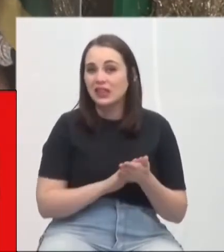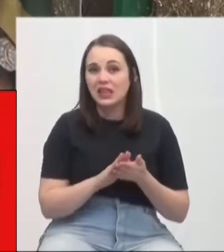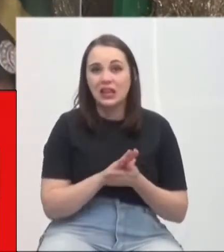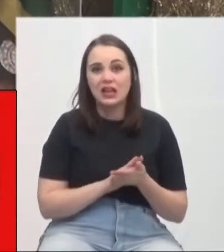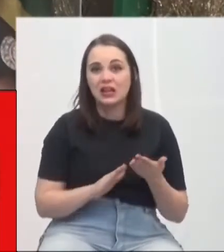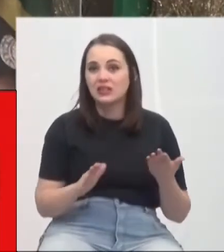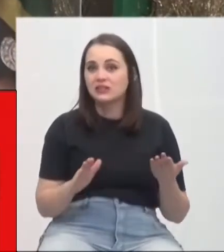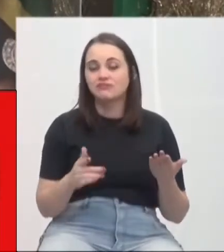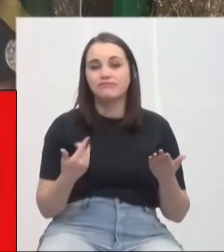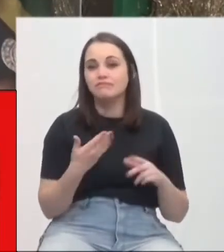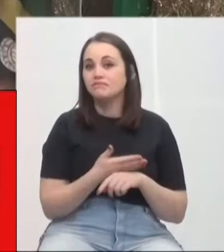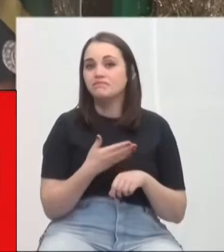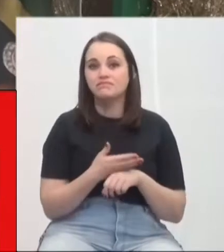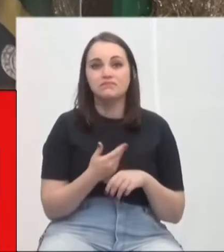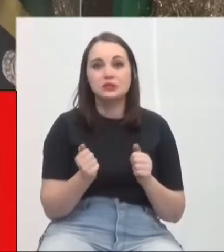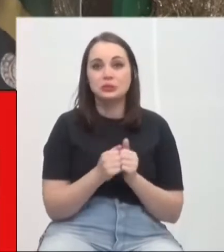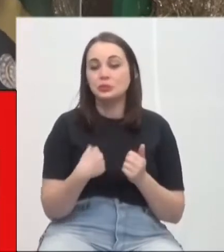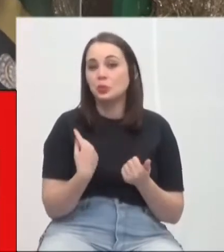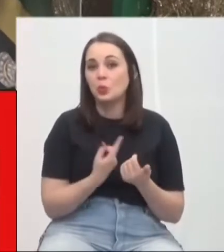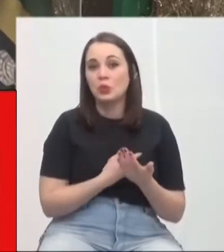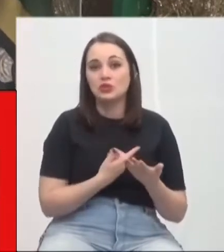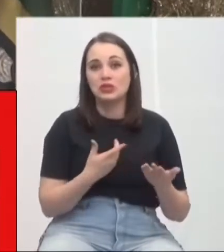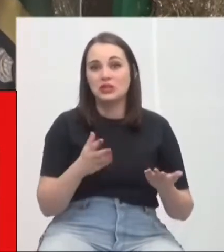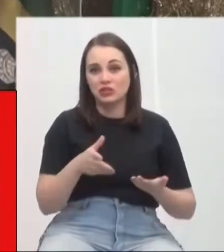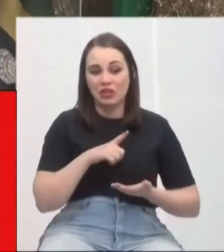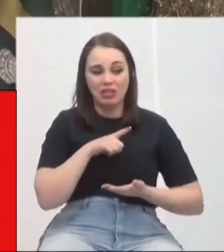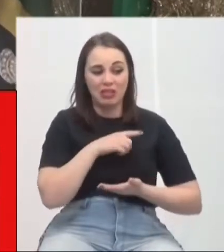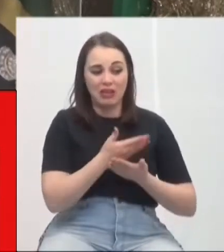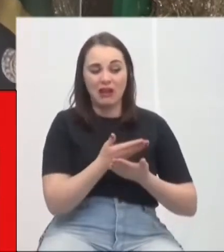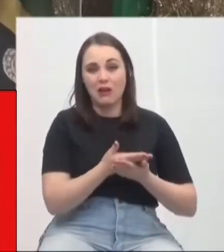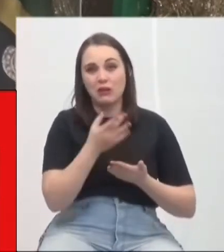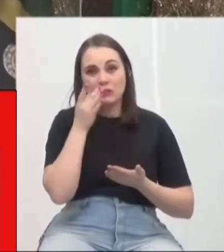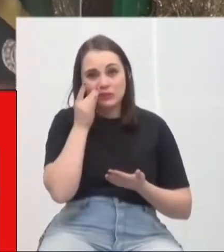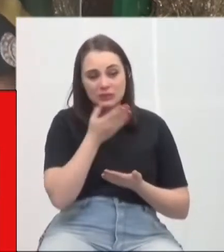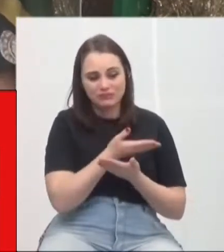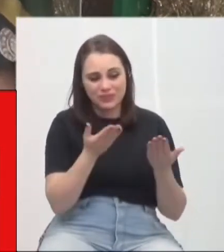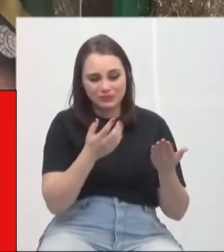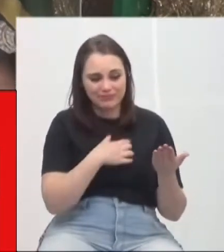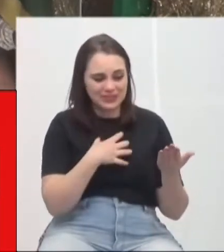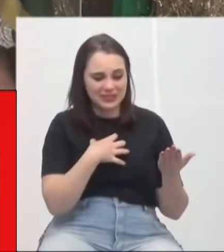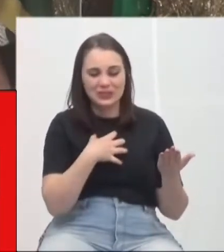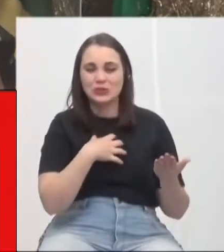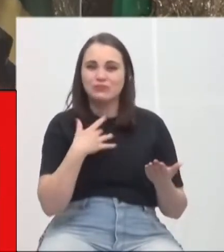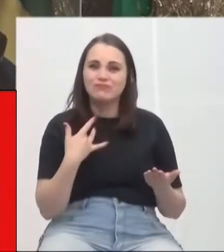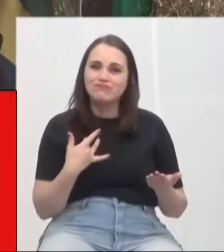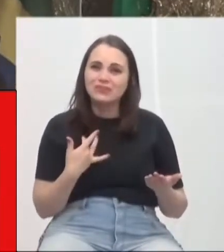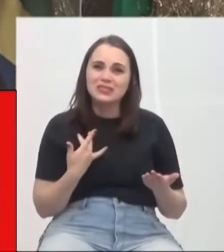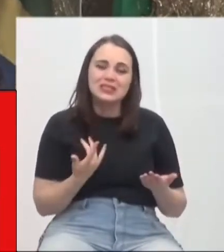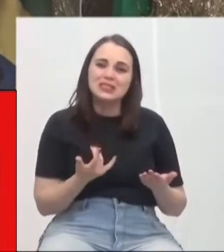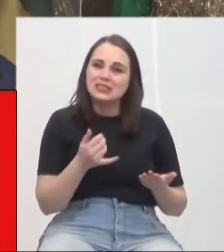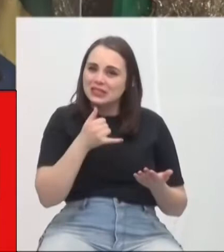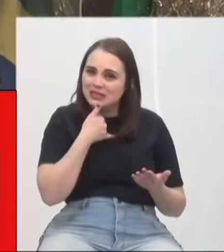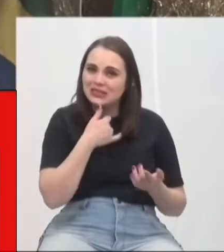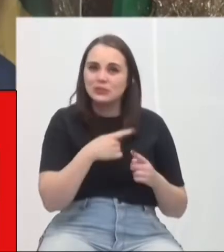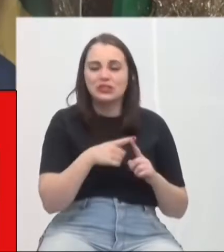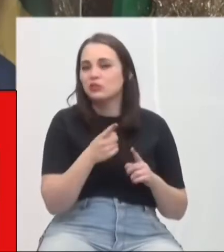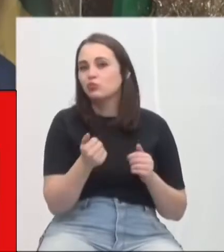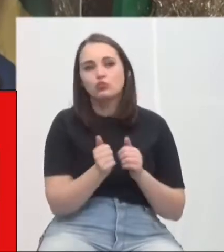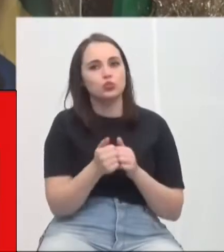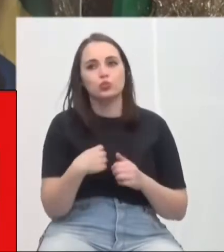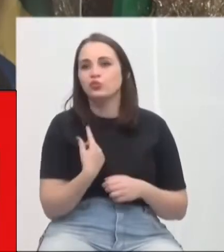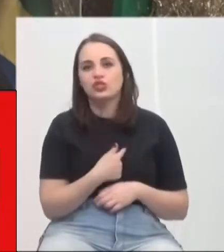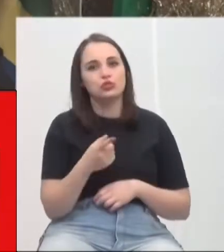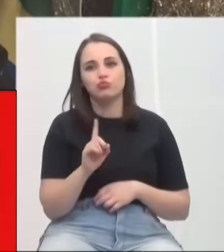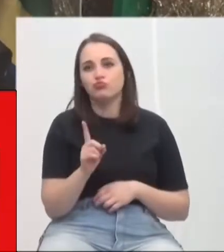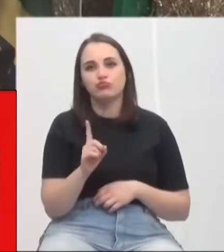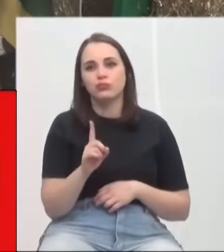de educação estão com aulas presenciais, dá uma dor no coração. Então, eles não estão conosco. Quem